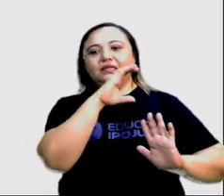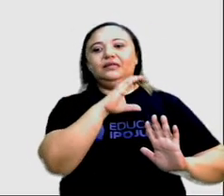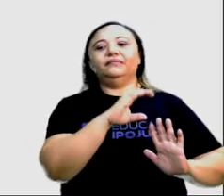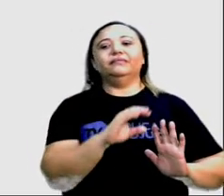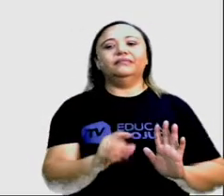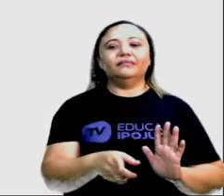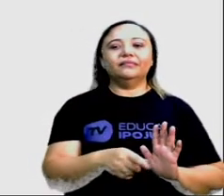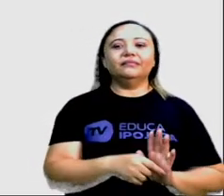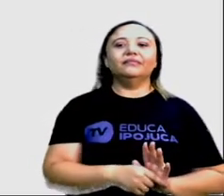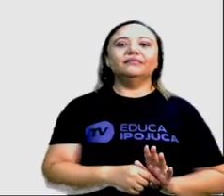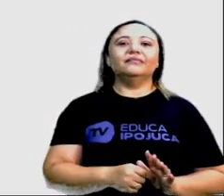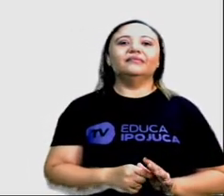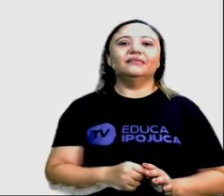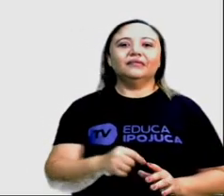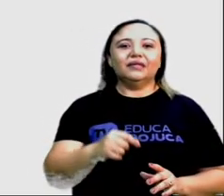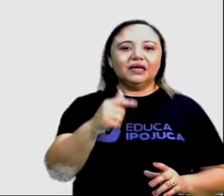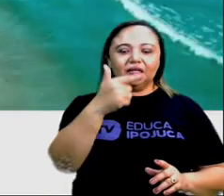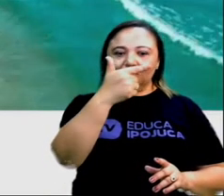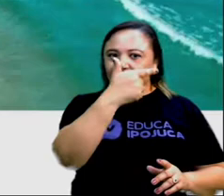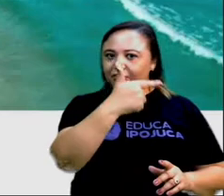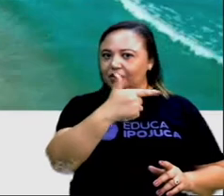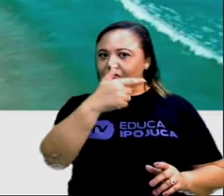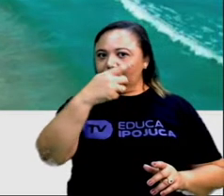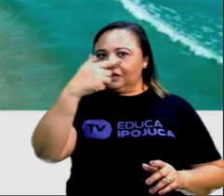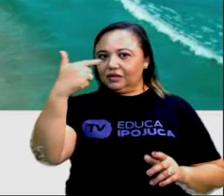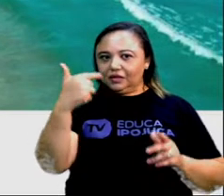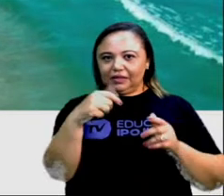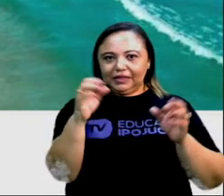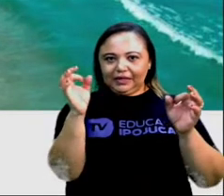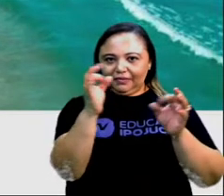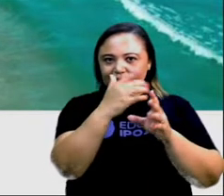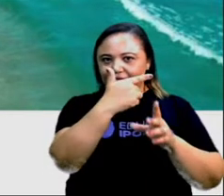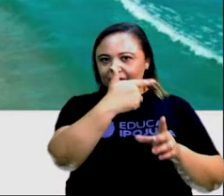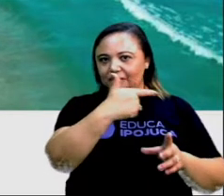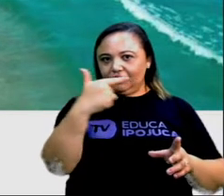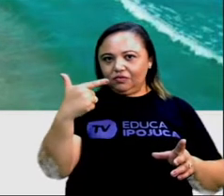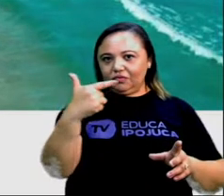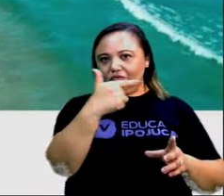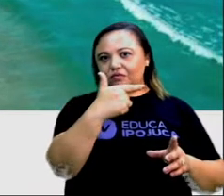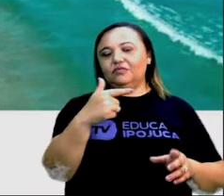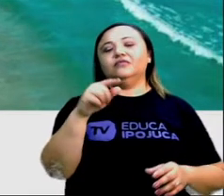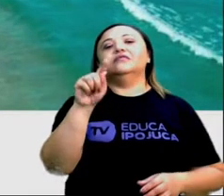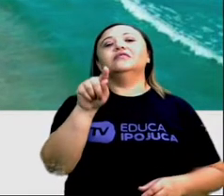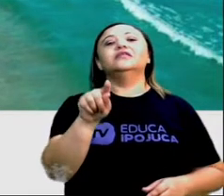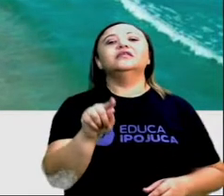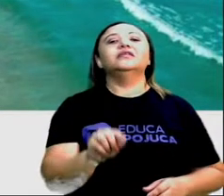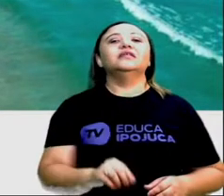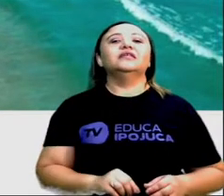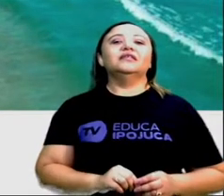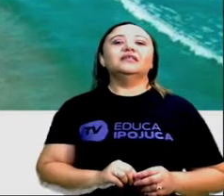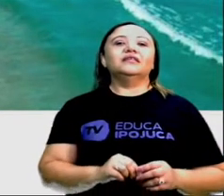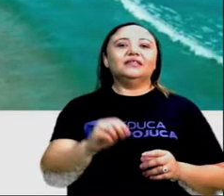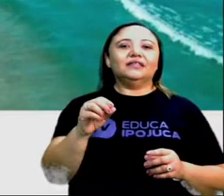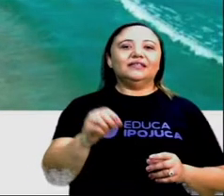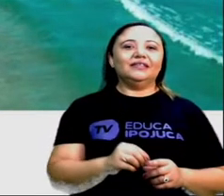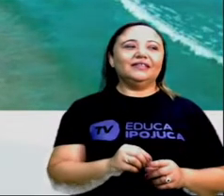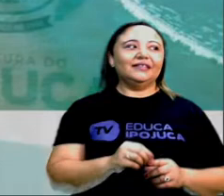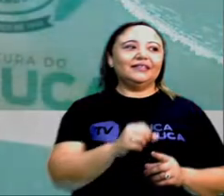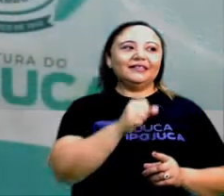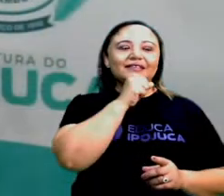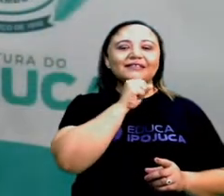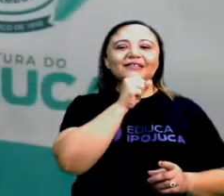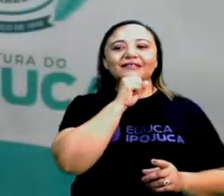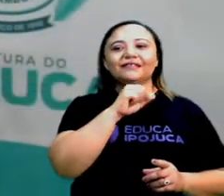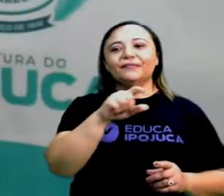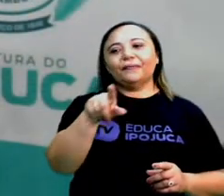no dia 21 ou 22 de dezembro. Agora vem o verão. Quem é que gosta do verão igual a professora Márcia? Tia